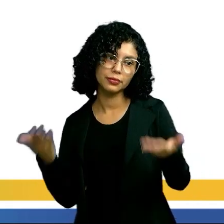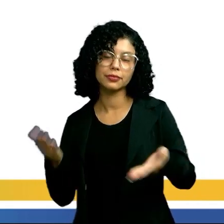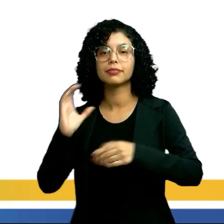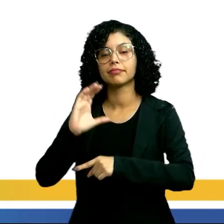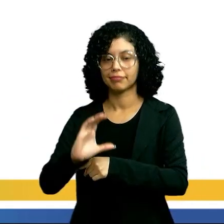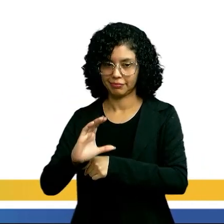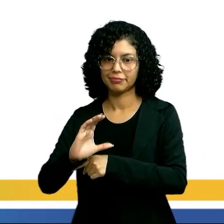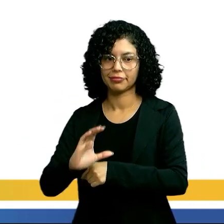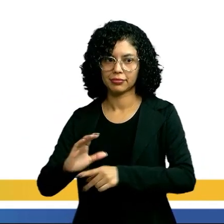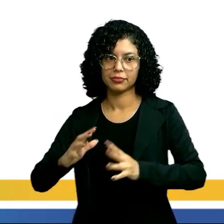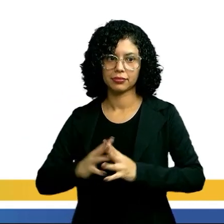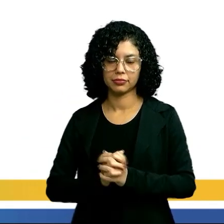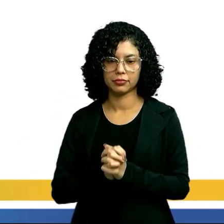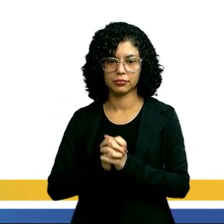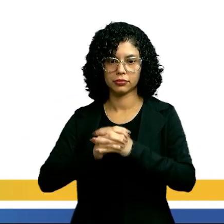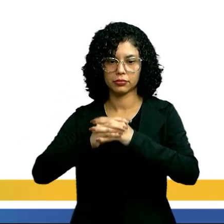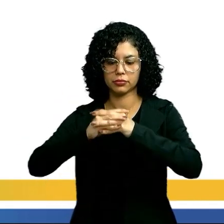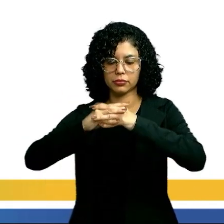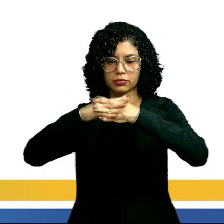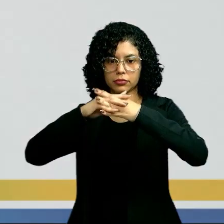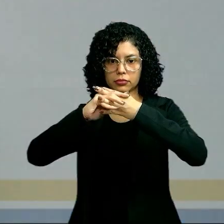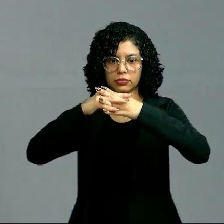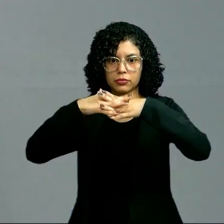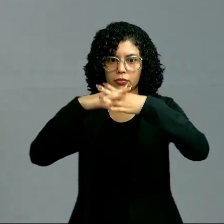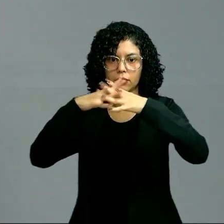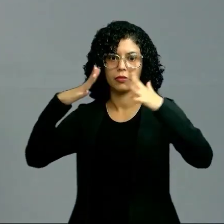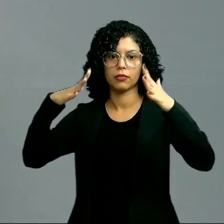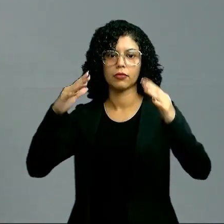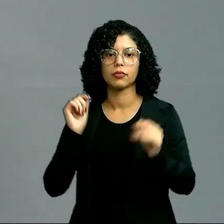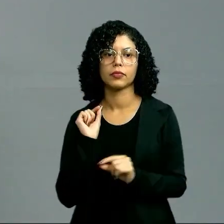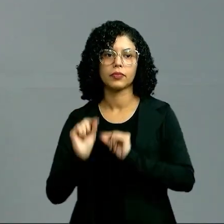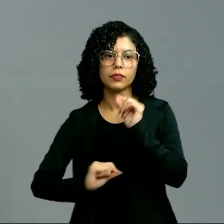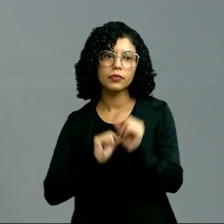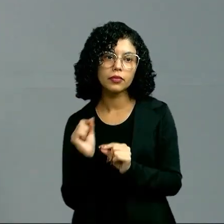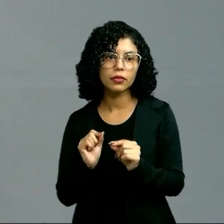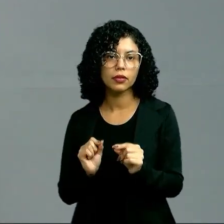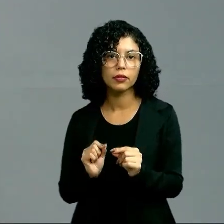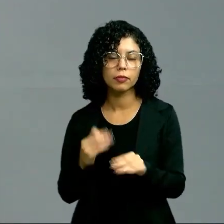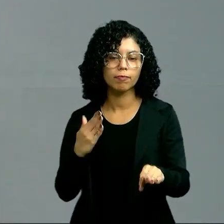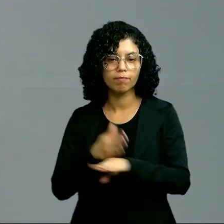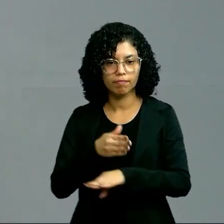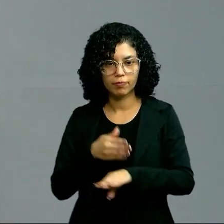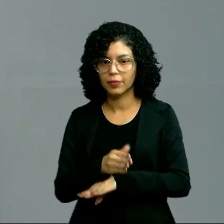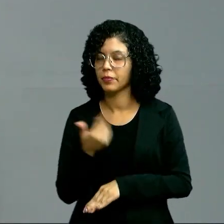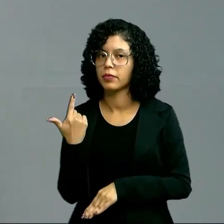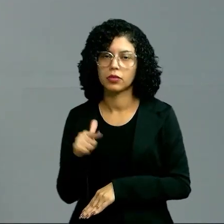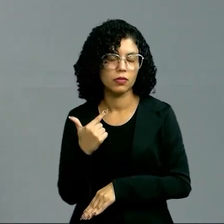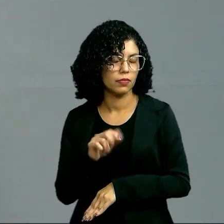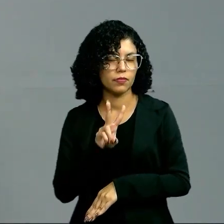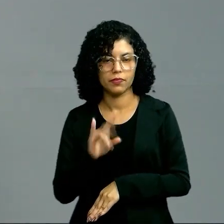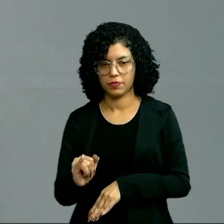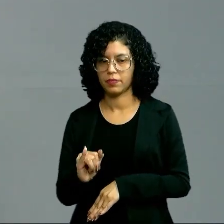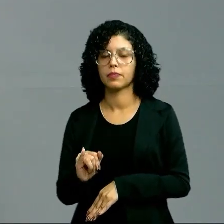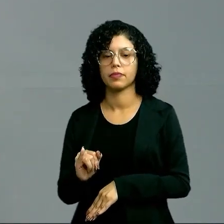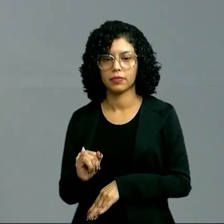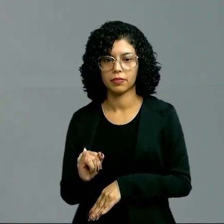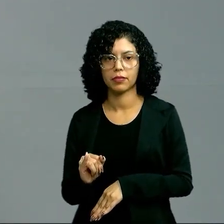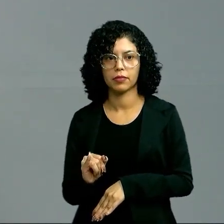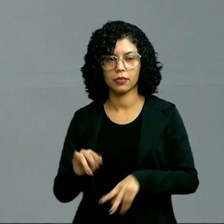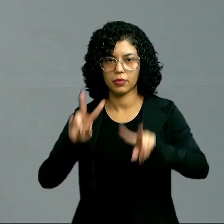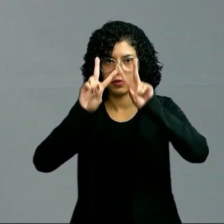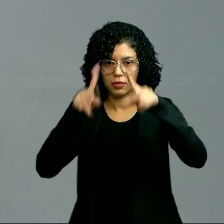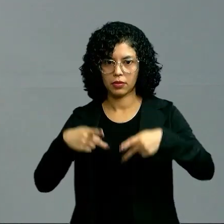Alternativa C, pessoal. Exoesqueleto. Lembra que eu falei? Ele é impermeável. Ele não vai deixar esses